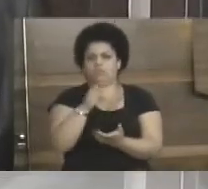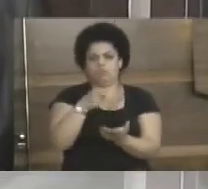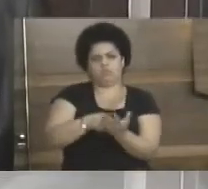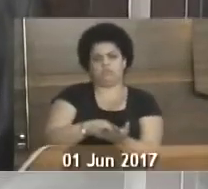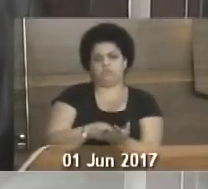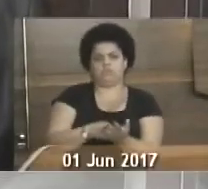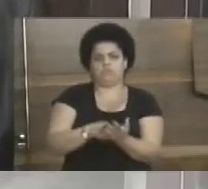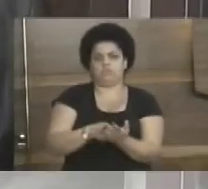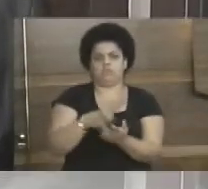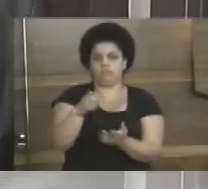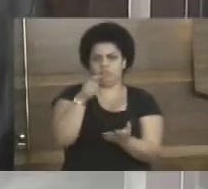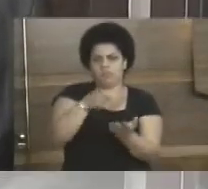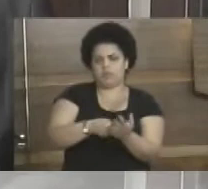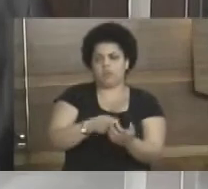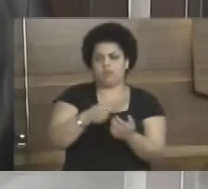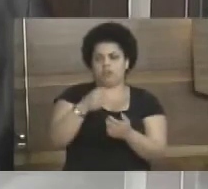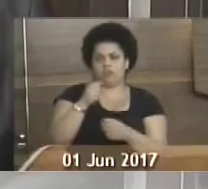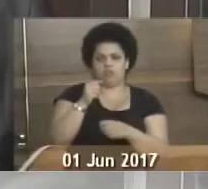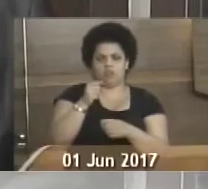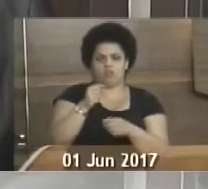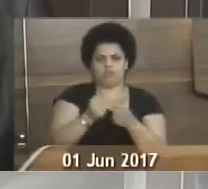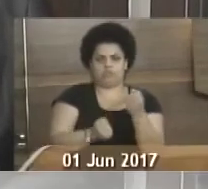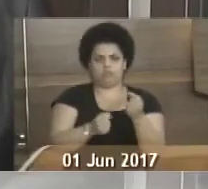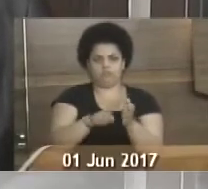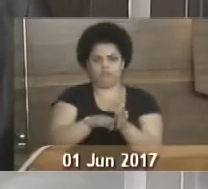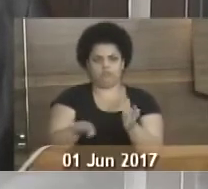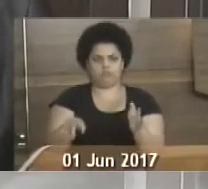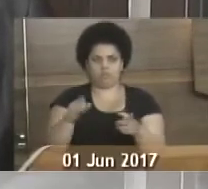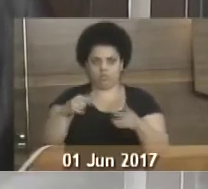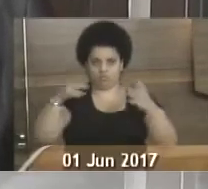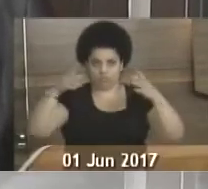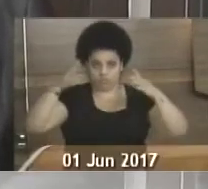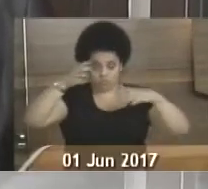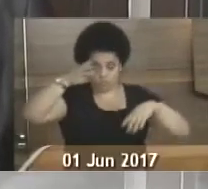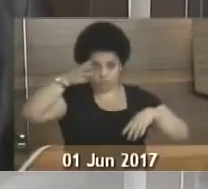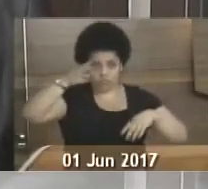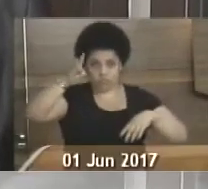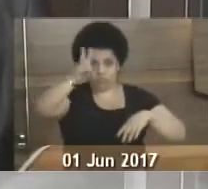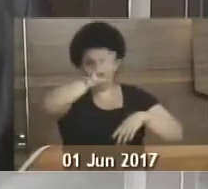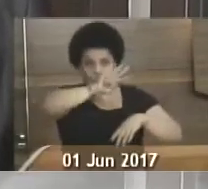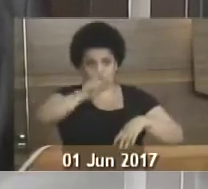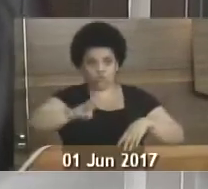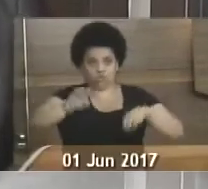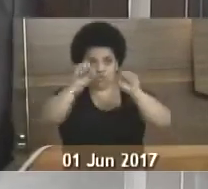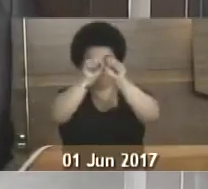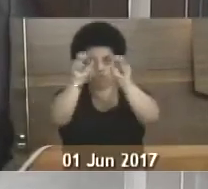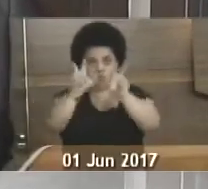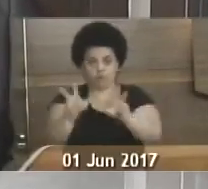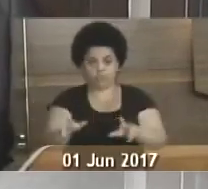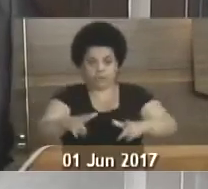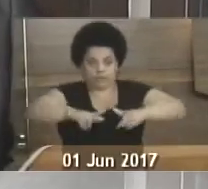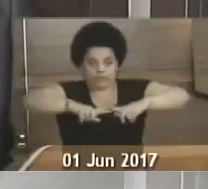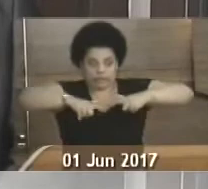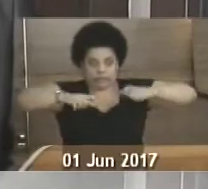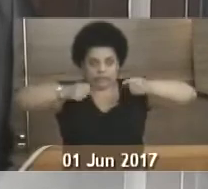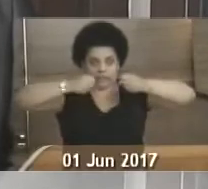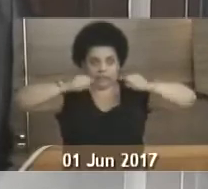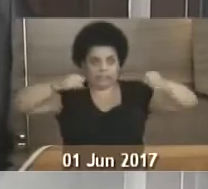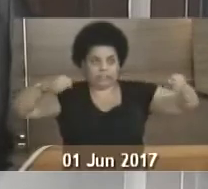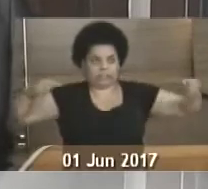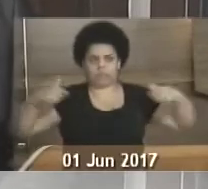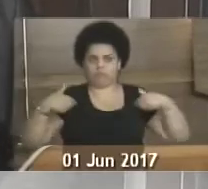paga estacionamento. E é um shop, e é um verdadeiro... Não quero dizer,